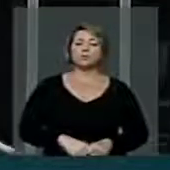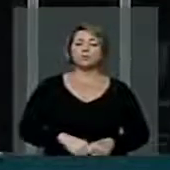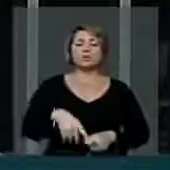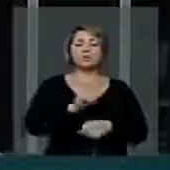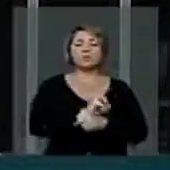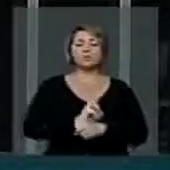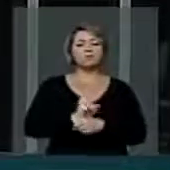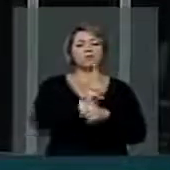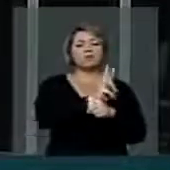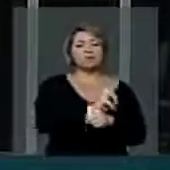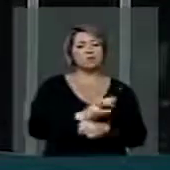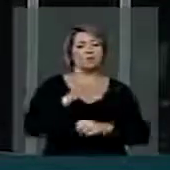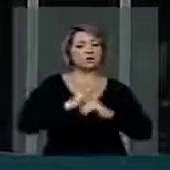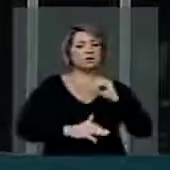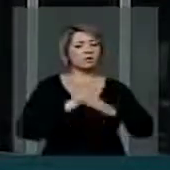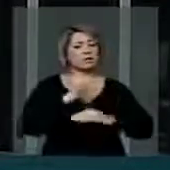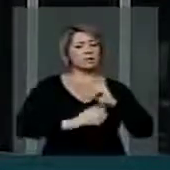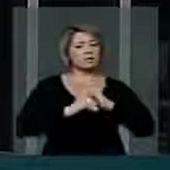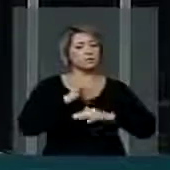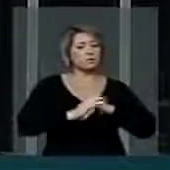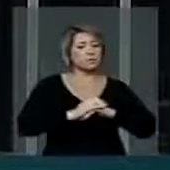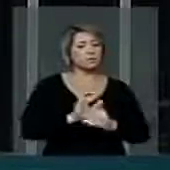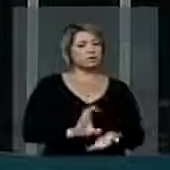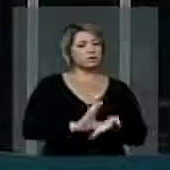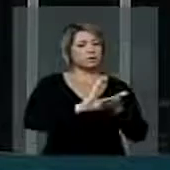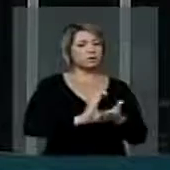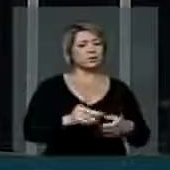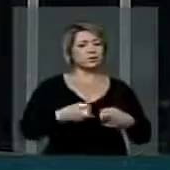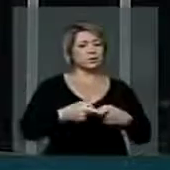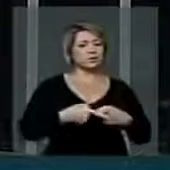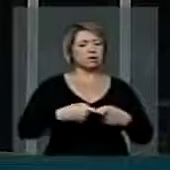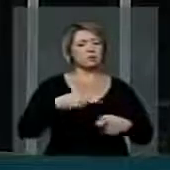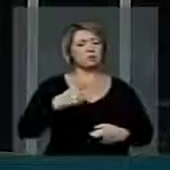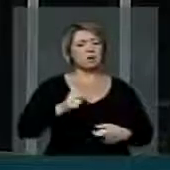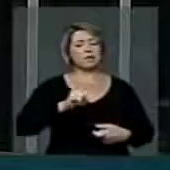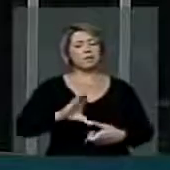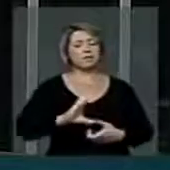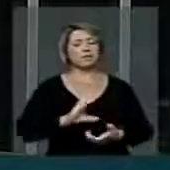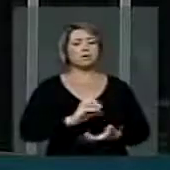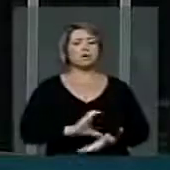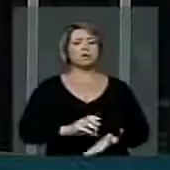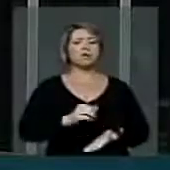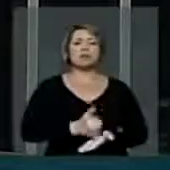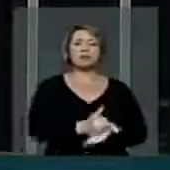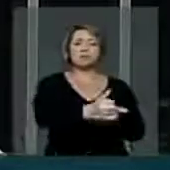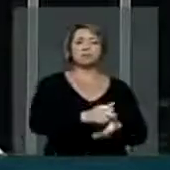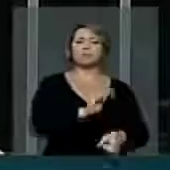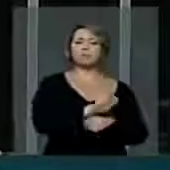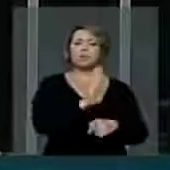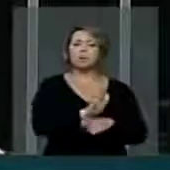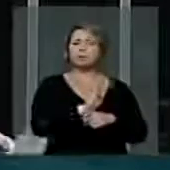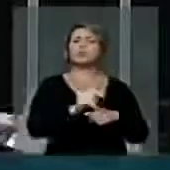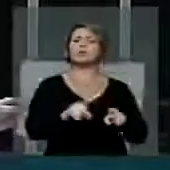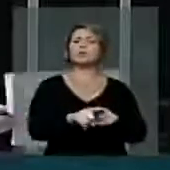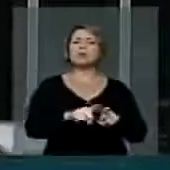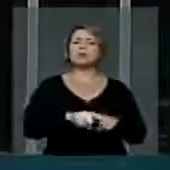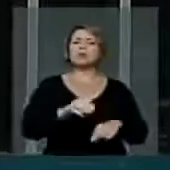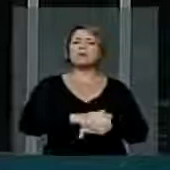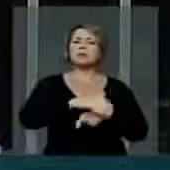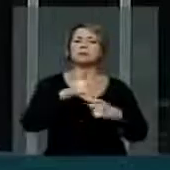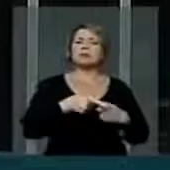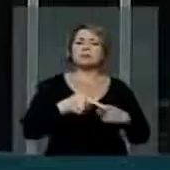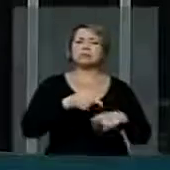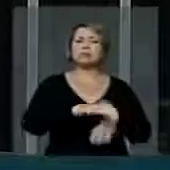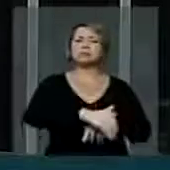fiscalização dos profissionais do Conselho Regional de Medicina. Então, o PSC apoia a matéria, por entender que Mais Médico é Mais Saúde, e, acima de tudo, por